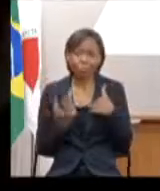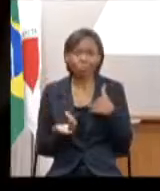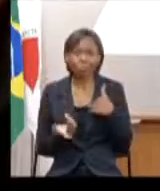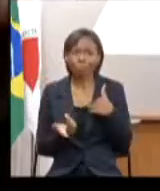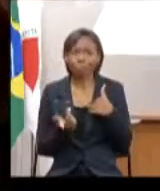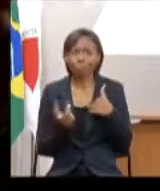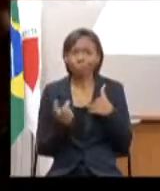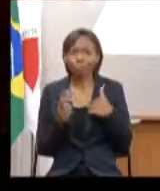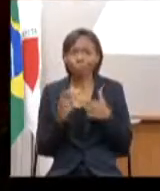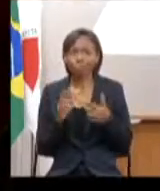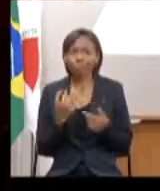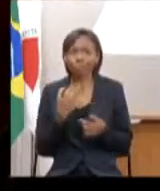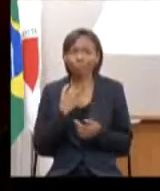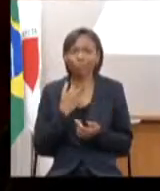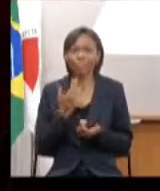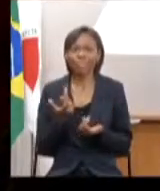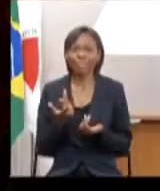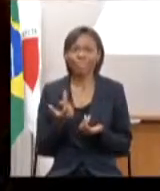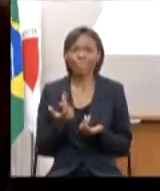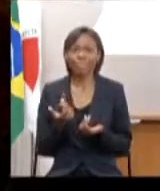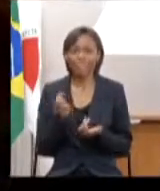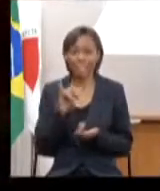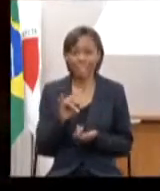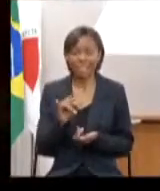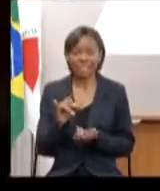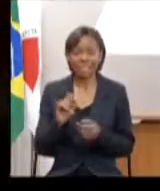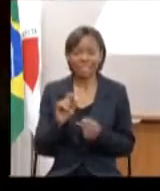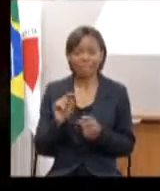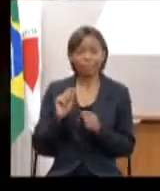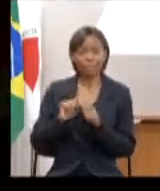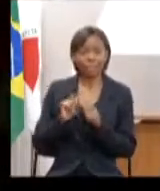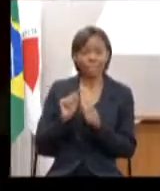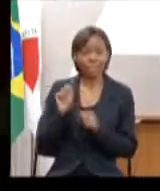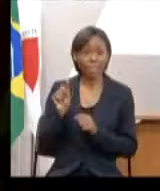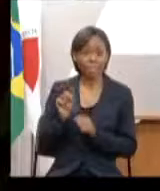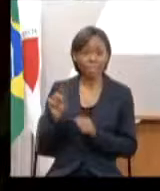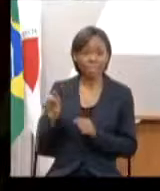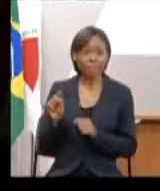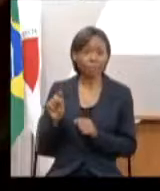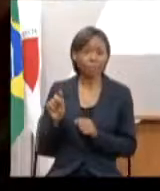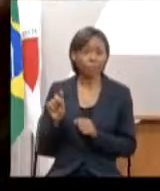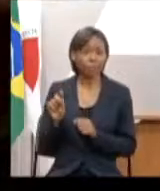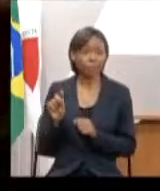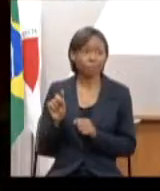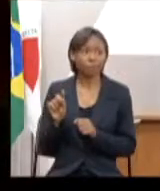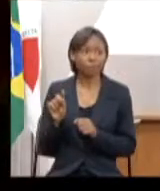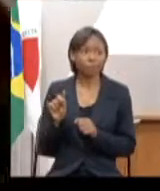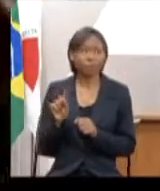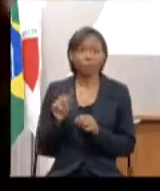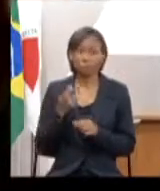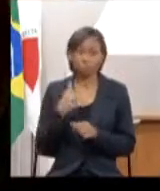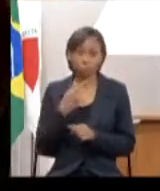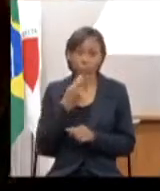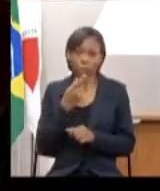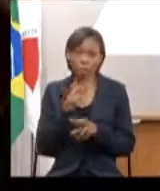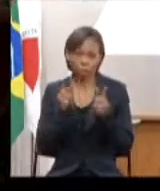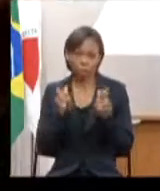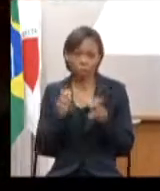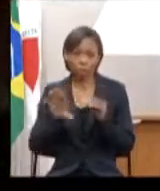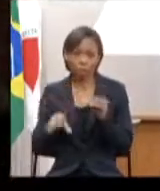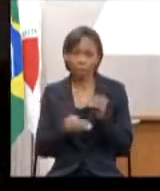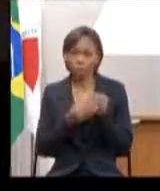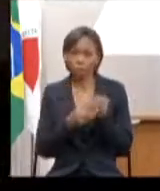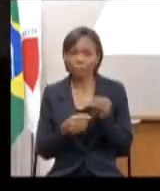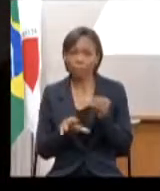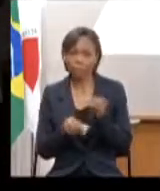parasse o gabinete e fizéssemos aí isso que eu chamei de mergulhar nos anexos e pegar um por um das